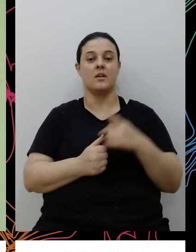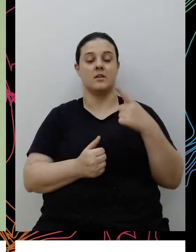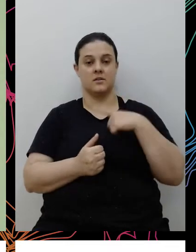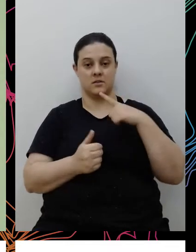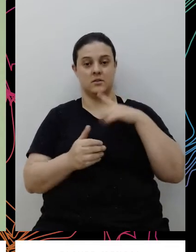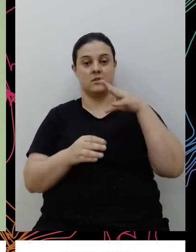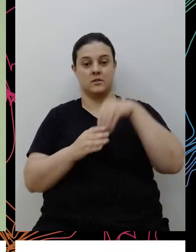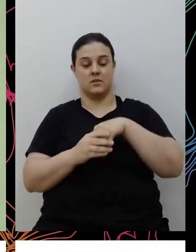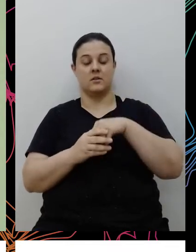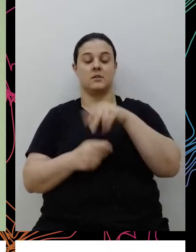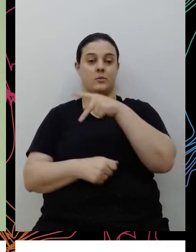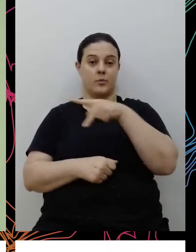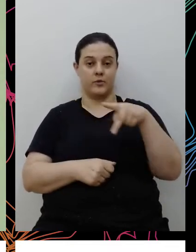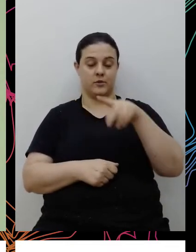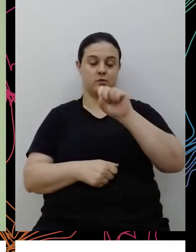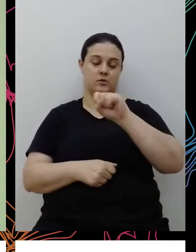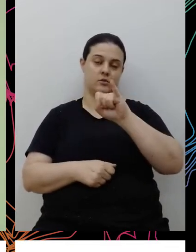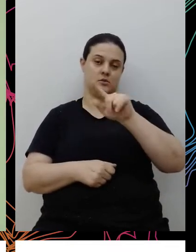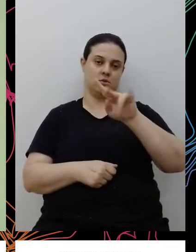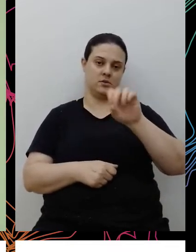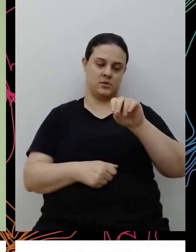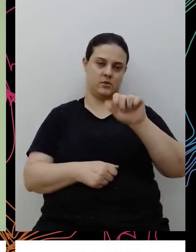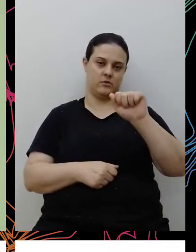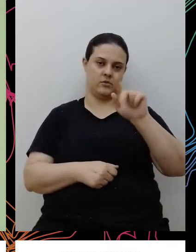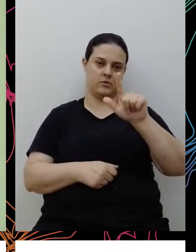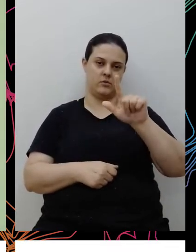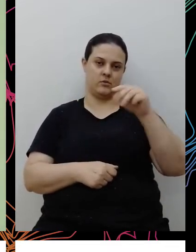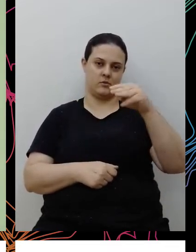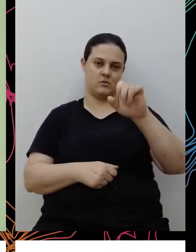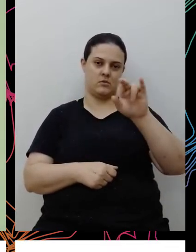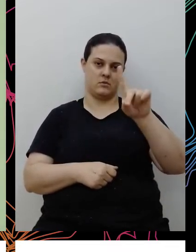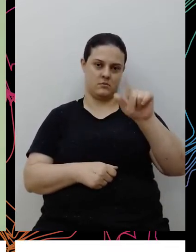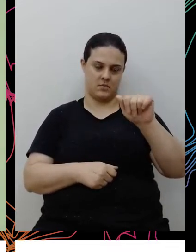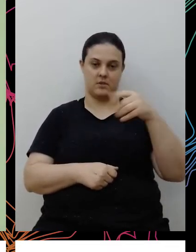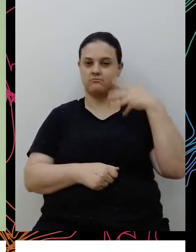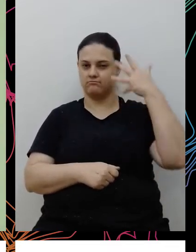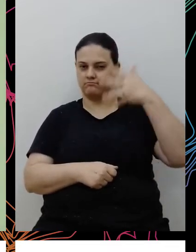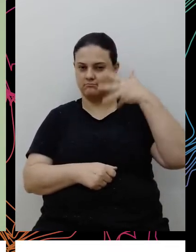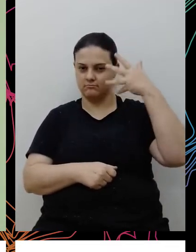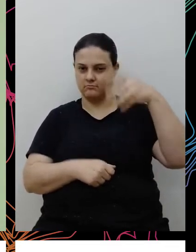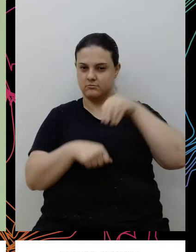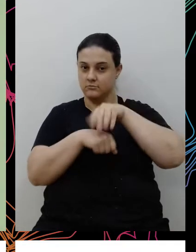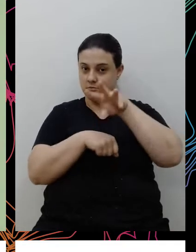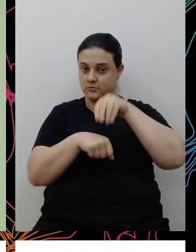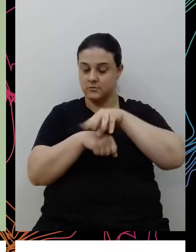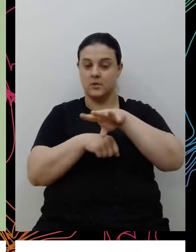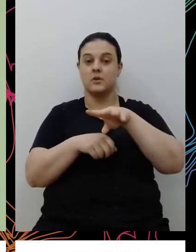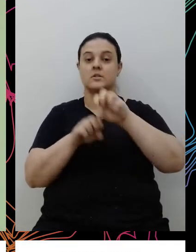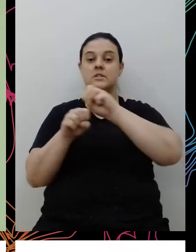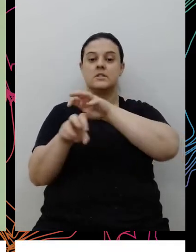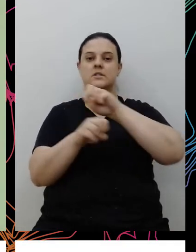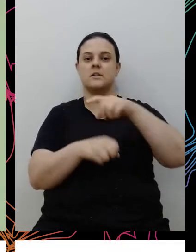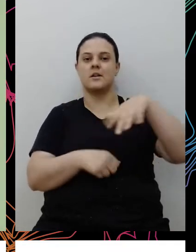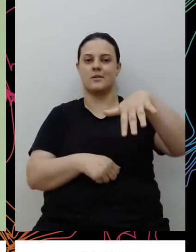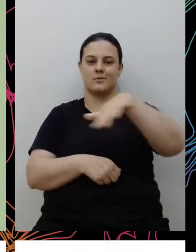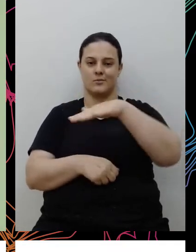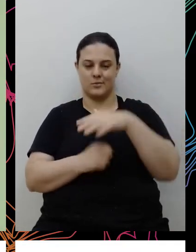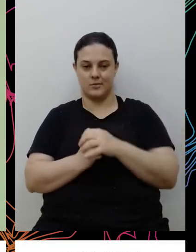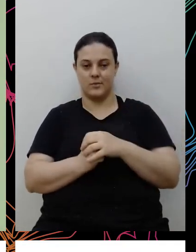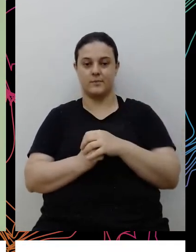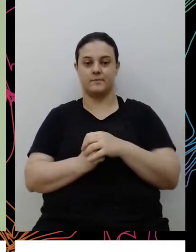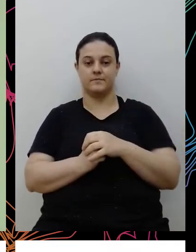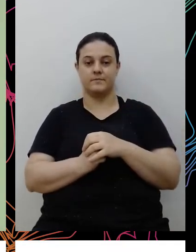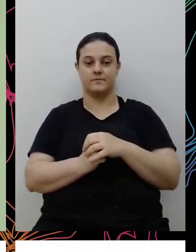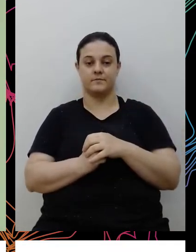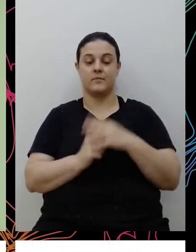professor Silvio Almeida para falar sobre o racismo estrutural, fazer um letramento para os nossos colaboradores e para a sociedade, né, um